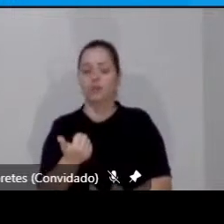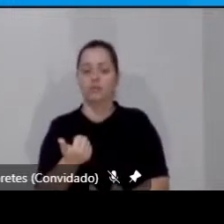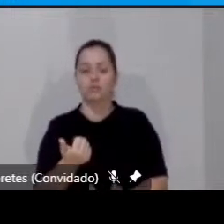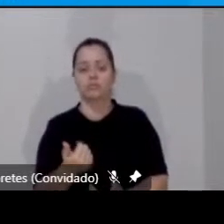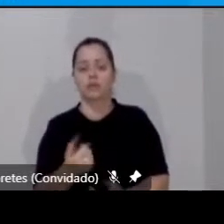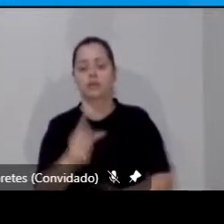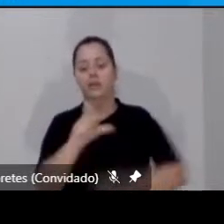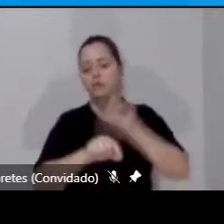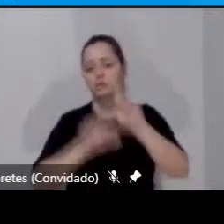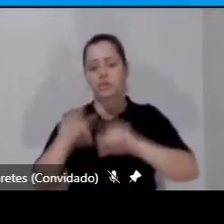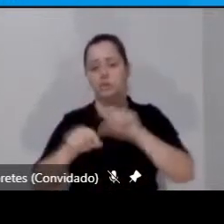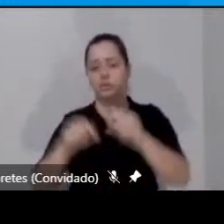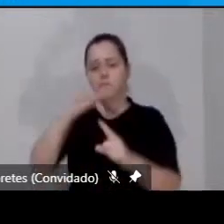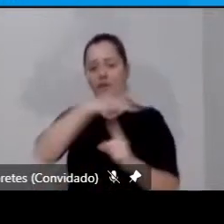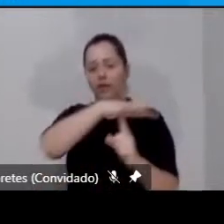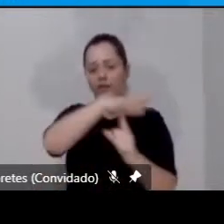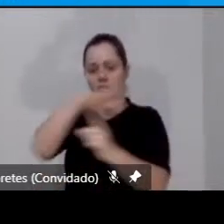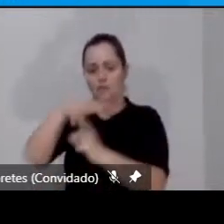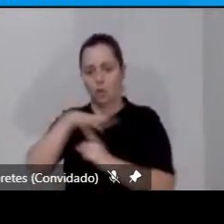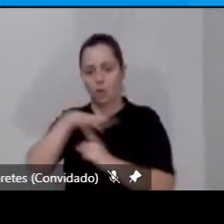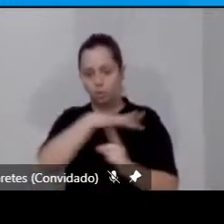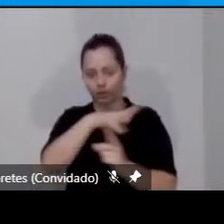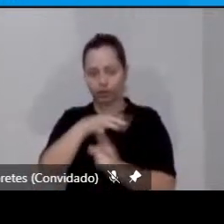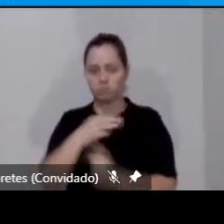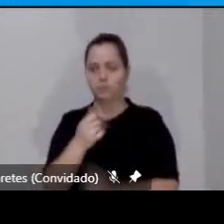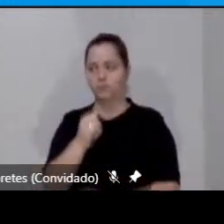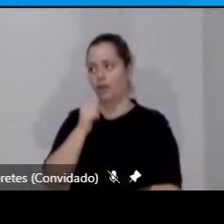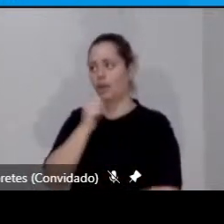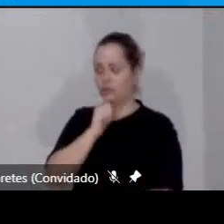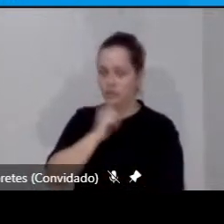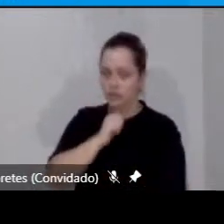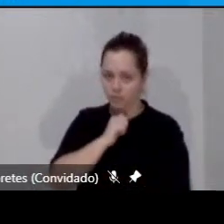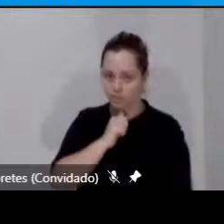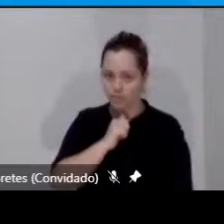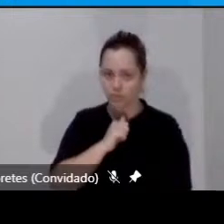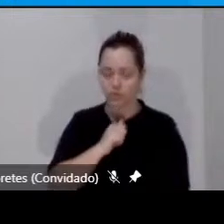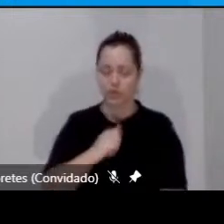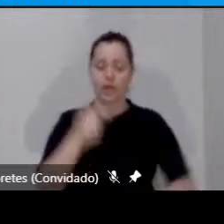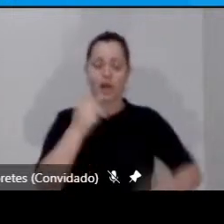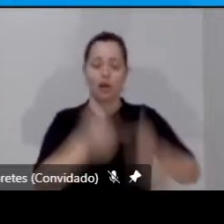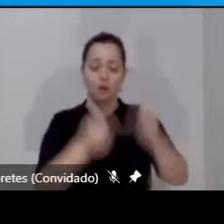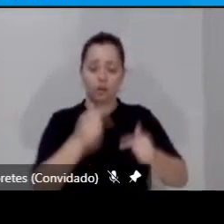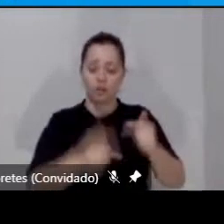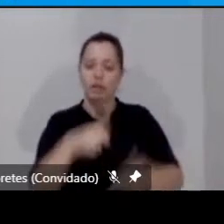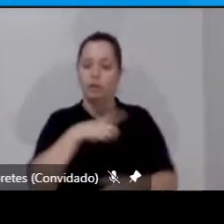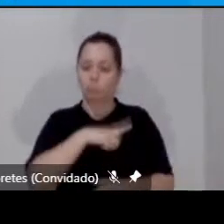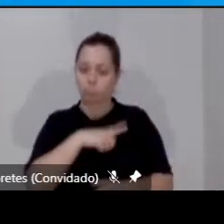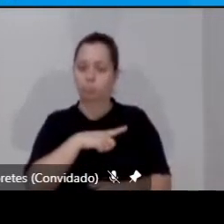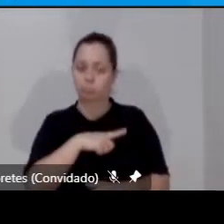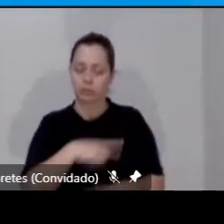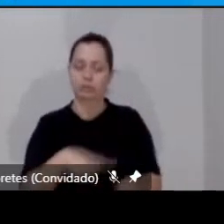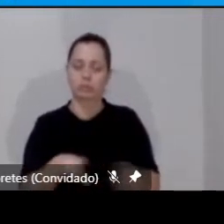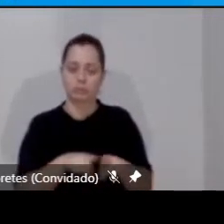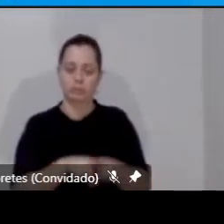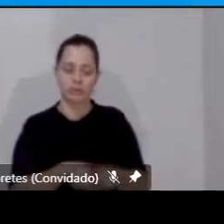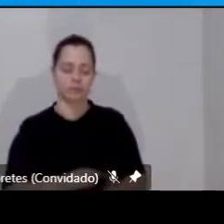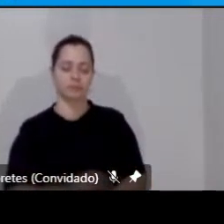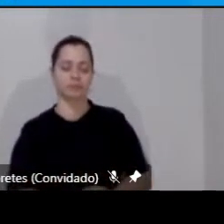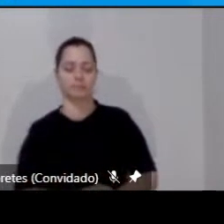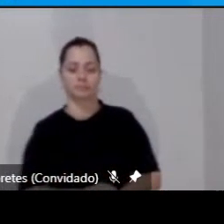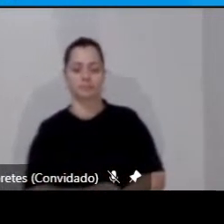helicóptero do Jetsons. Porém, esse conflito existe. O próximo, por favor.